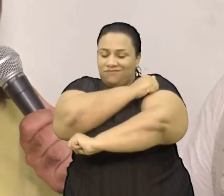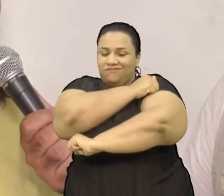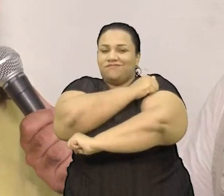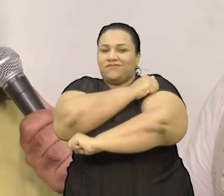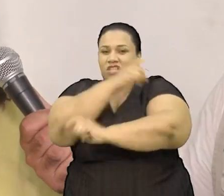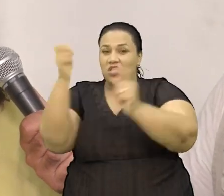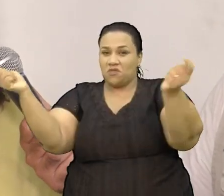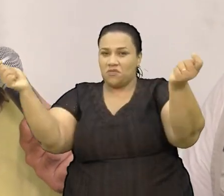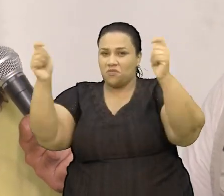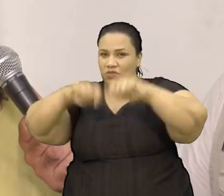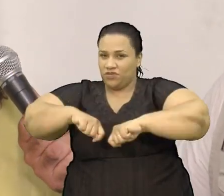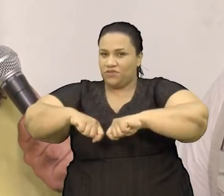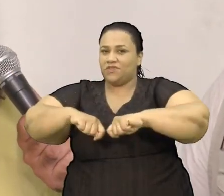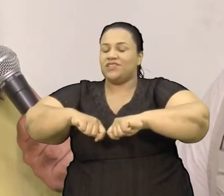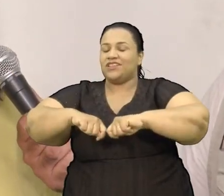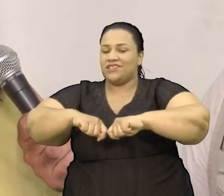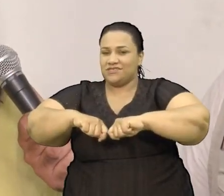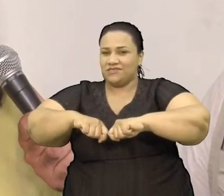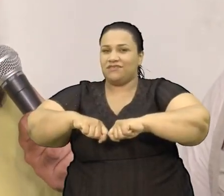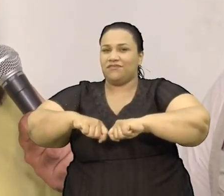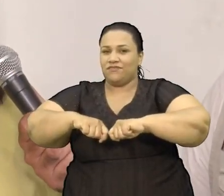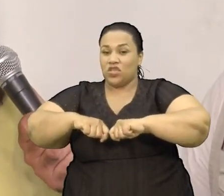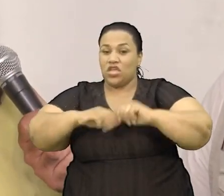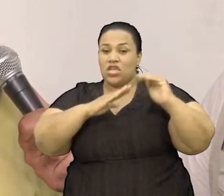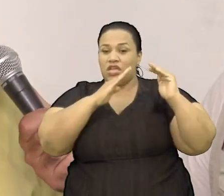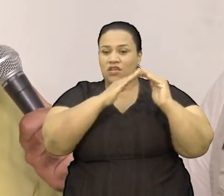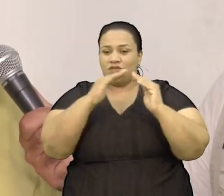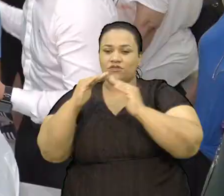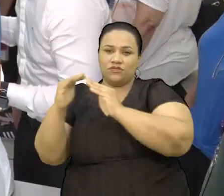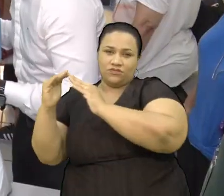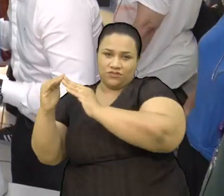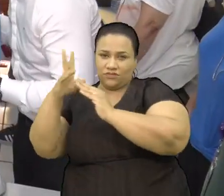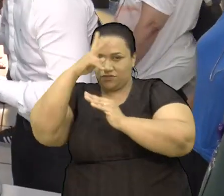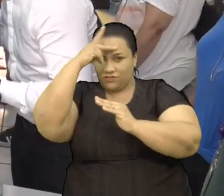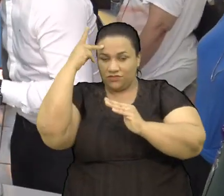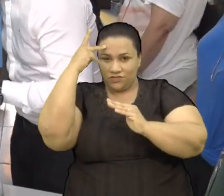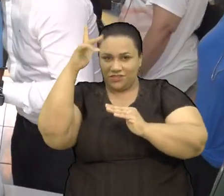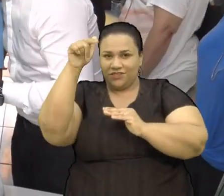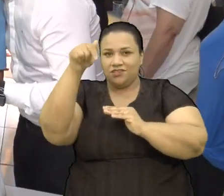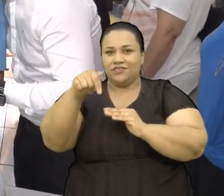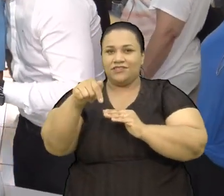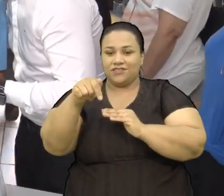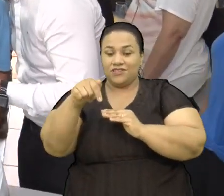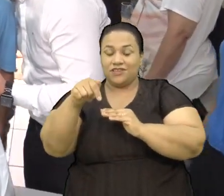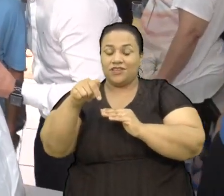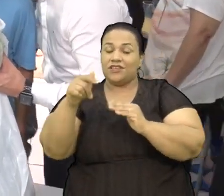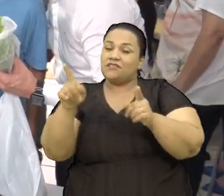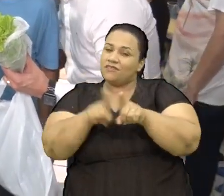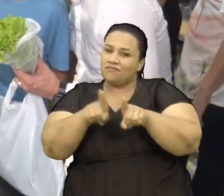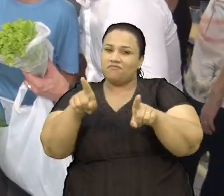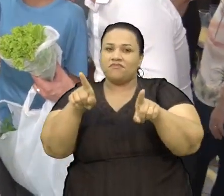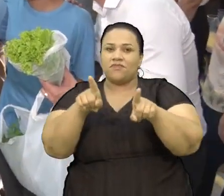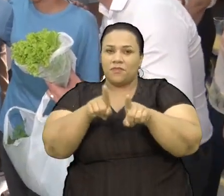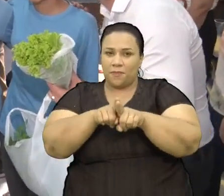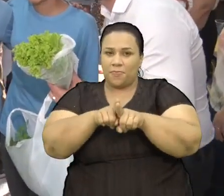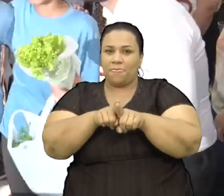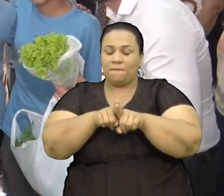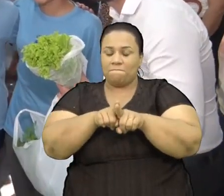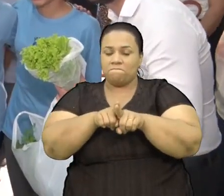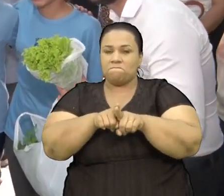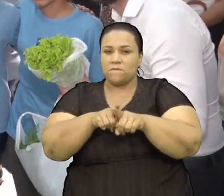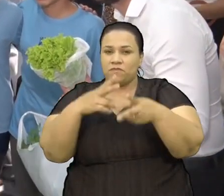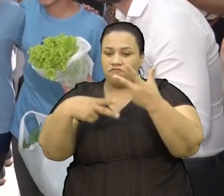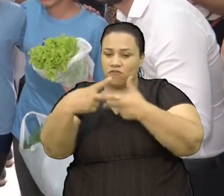alunos E potencializar De uma forma Que os moradores De rochedinho Possam Usufruir Dessa